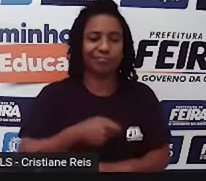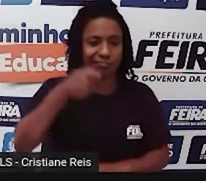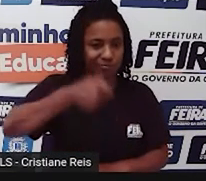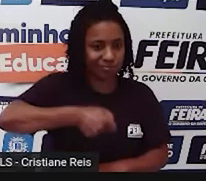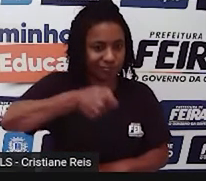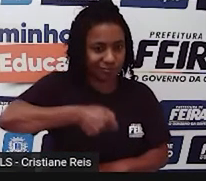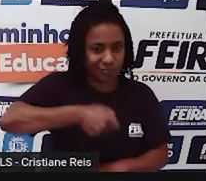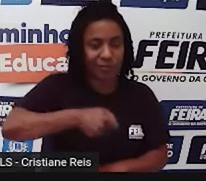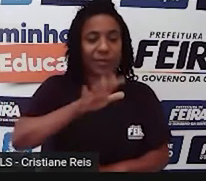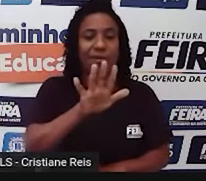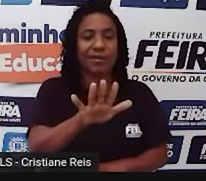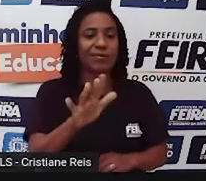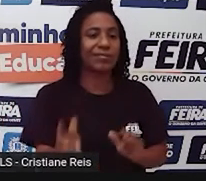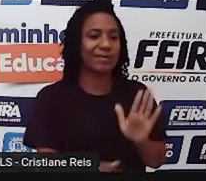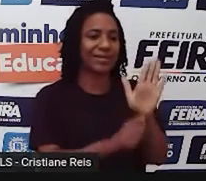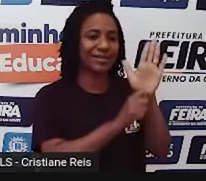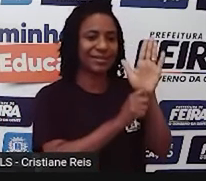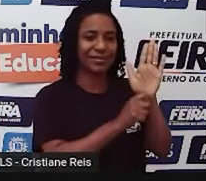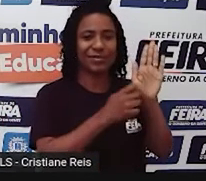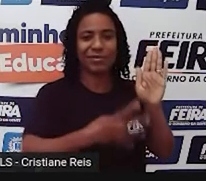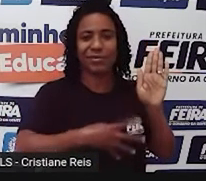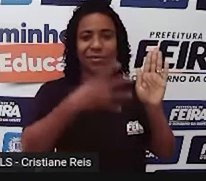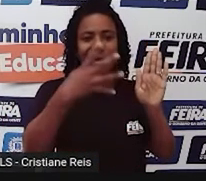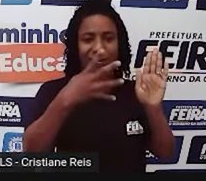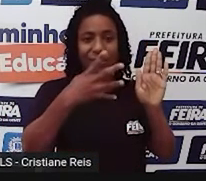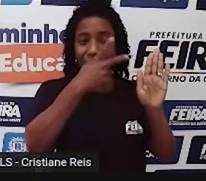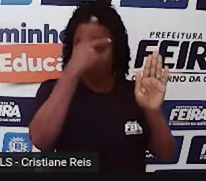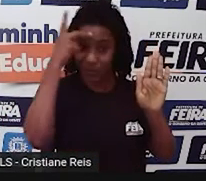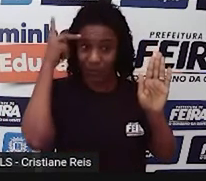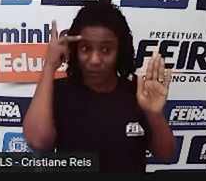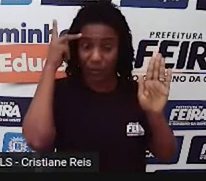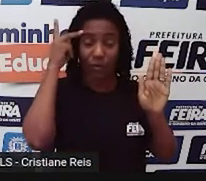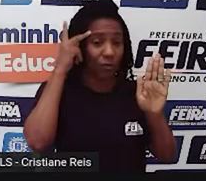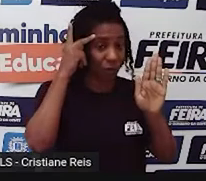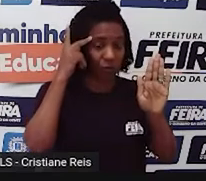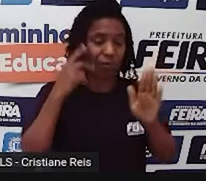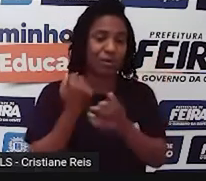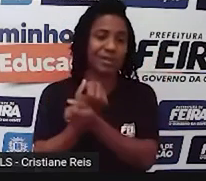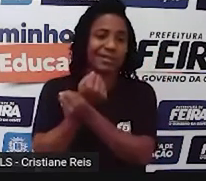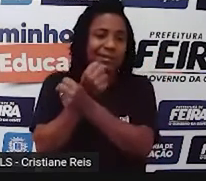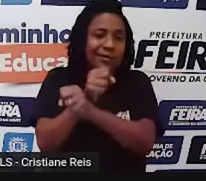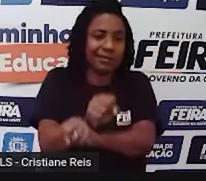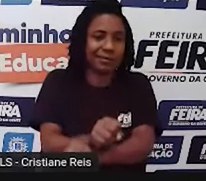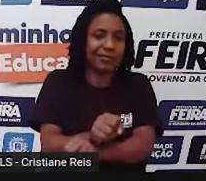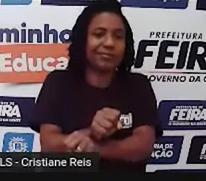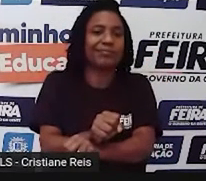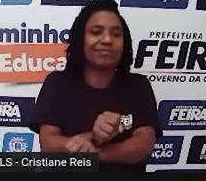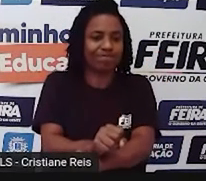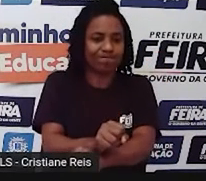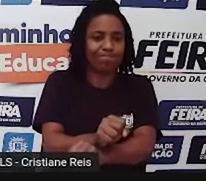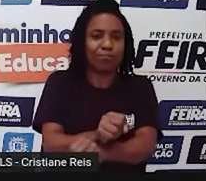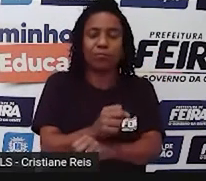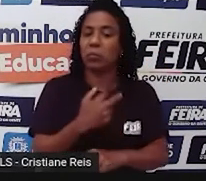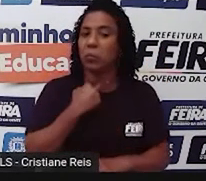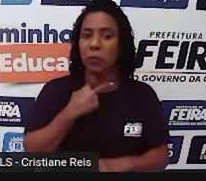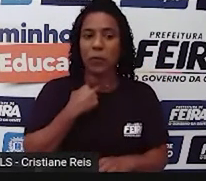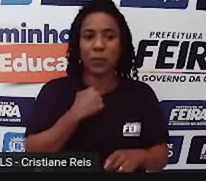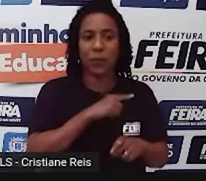Declaração dos Direitos Humanos, ninguém deveria, ninguém deve ser mantido em esquema de escravidão.